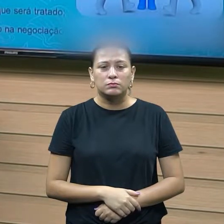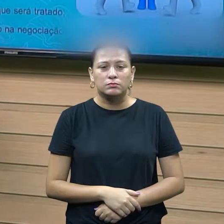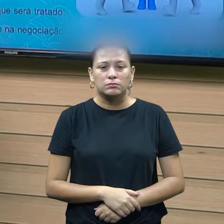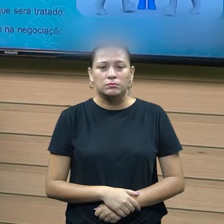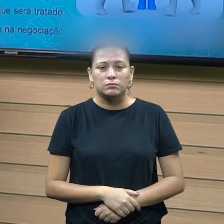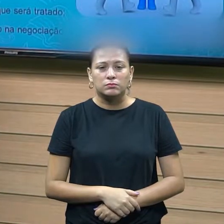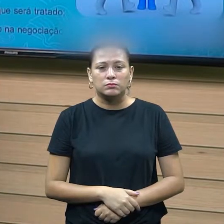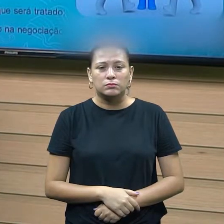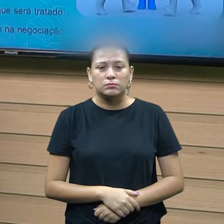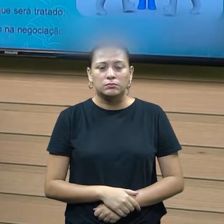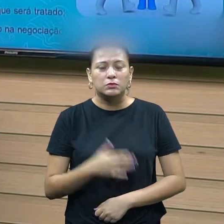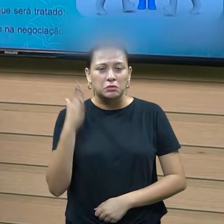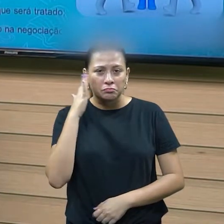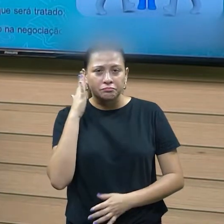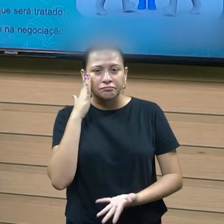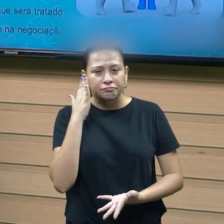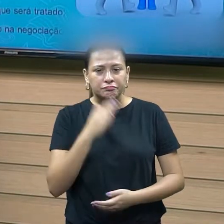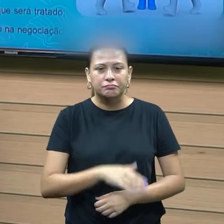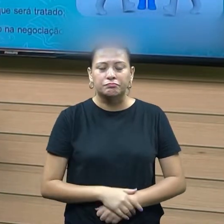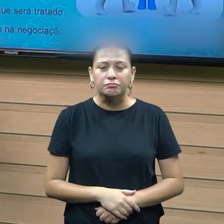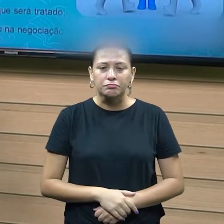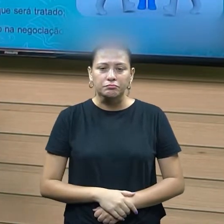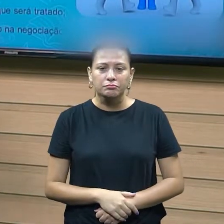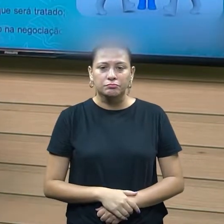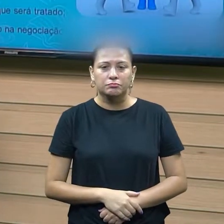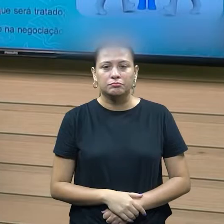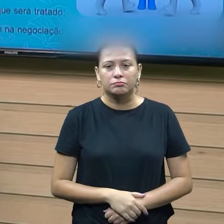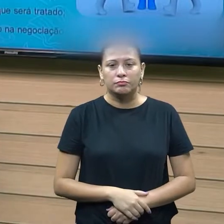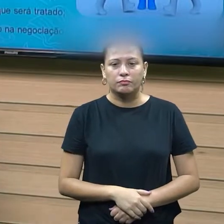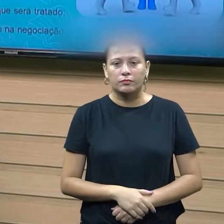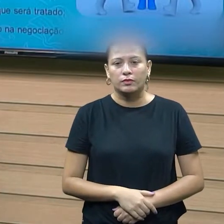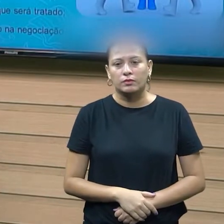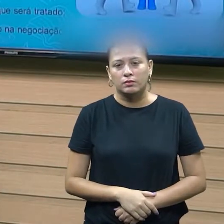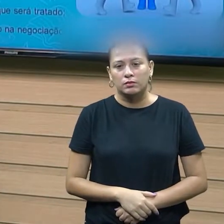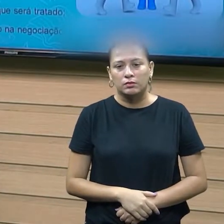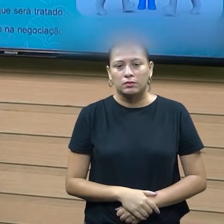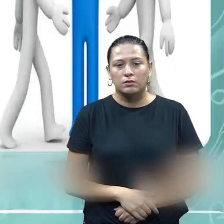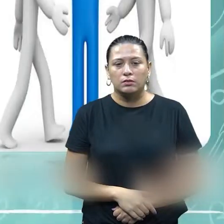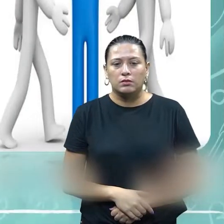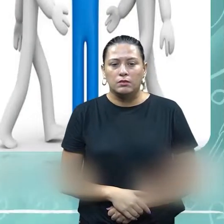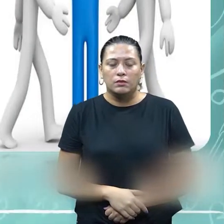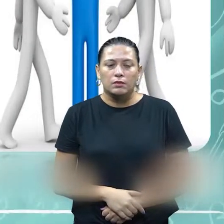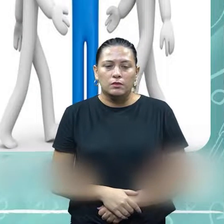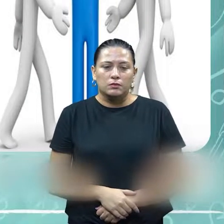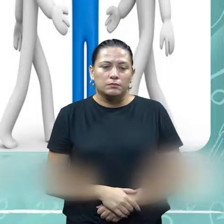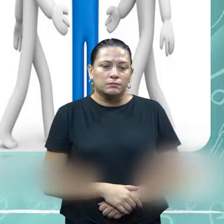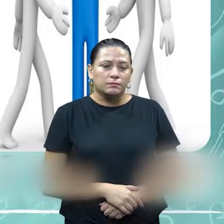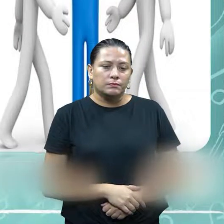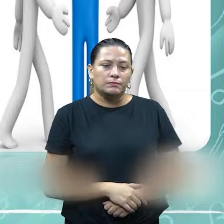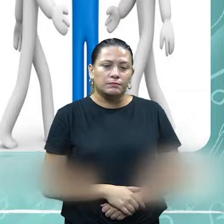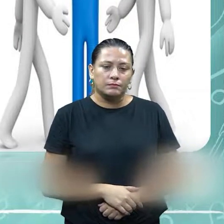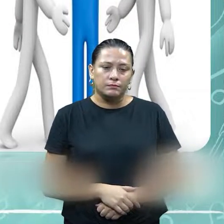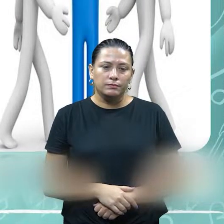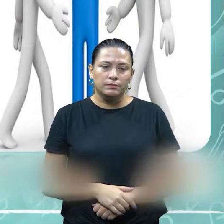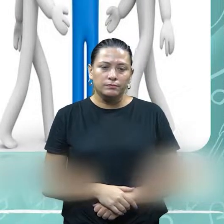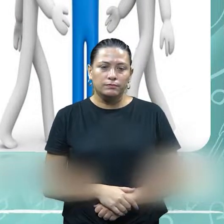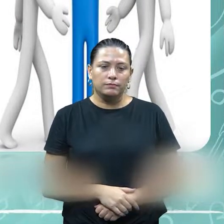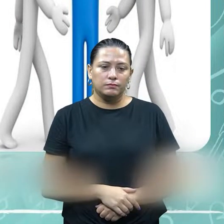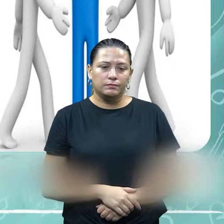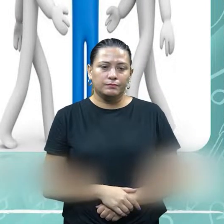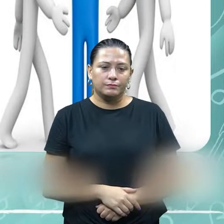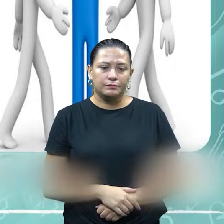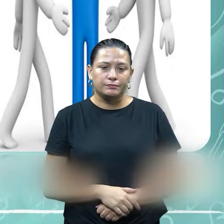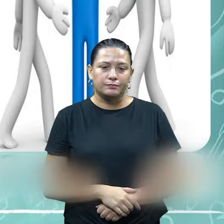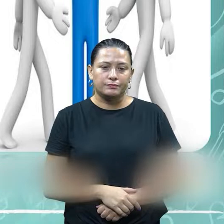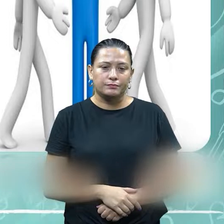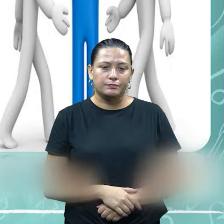essas interrupções e também gerenciar bem o tempo também é muito interessante. Outra questão que ela vem deixando bem clara é que nós devemos